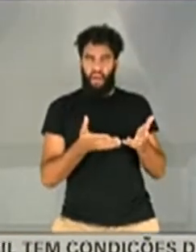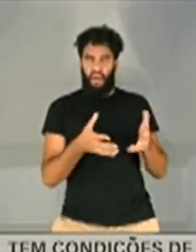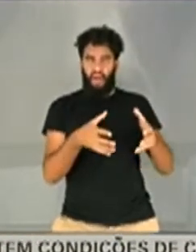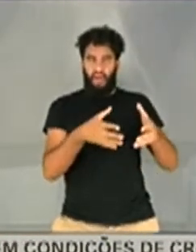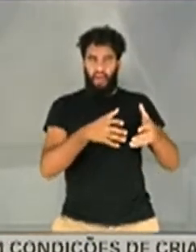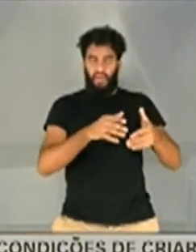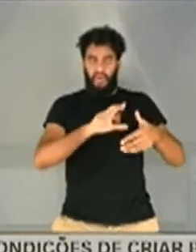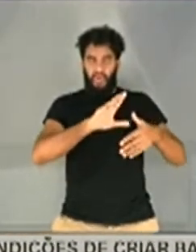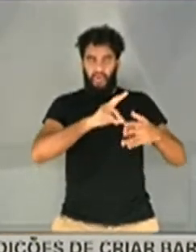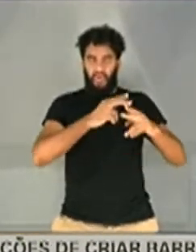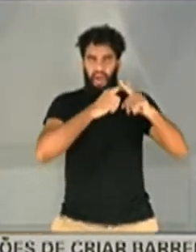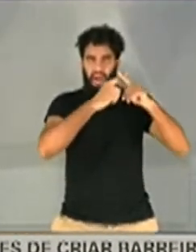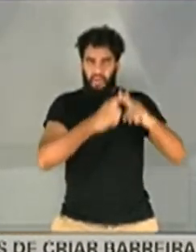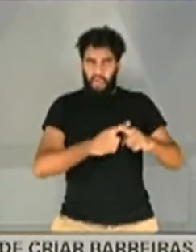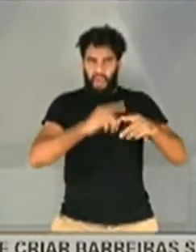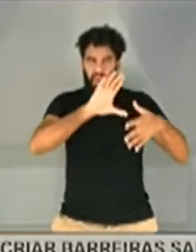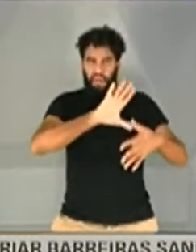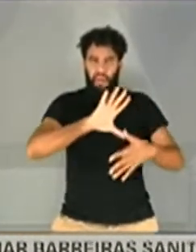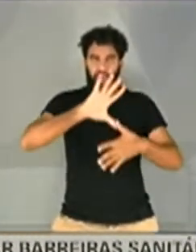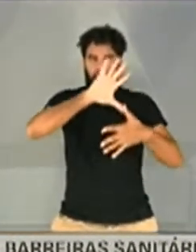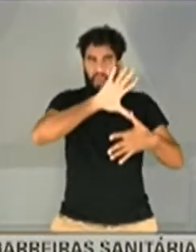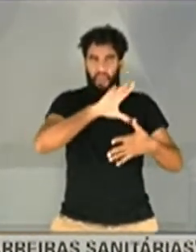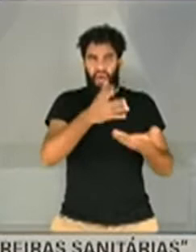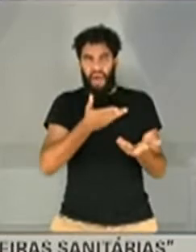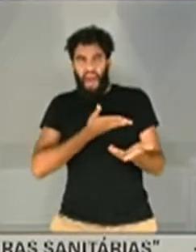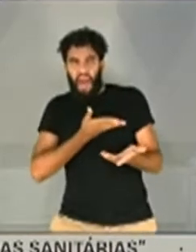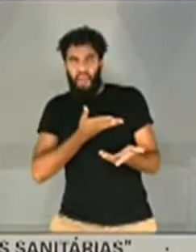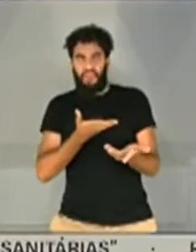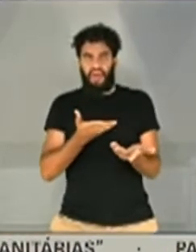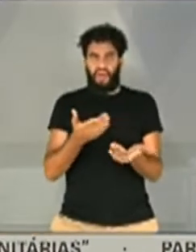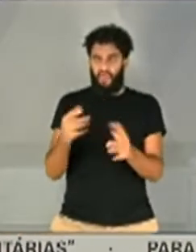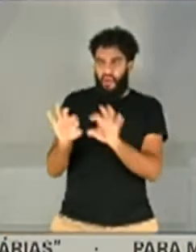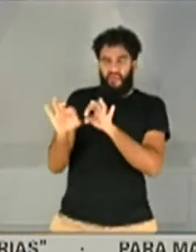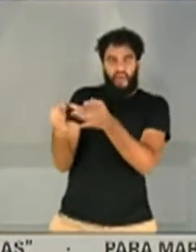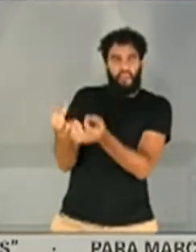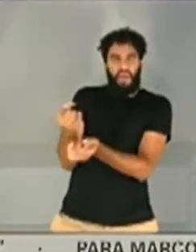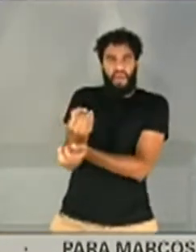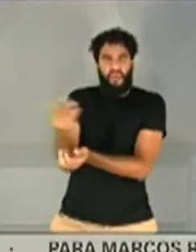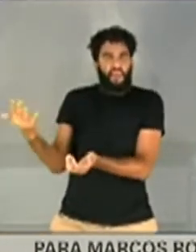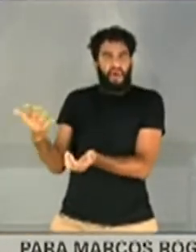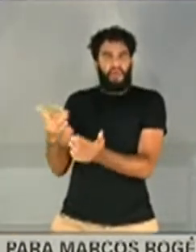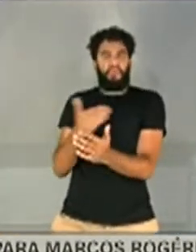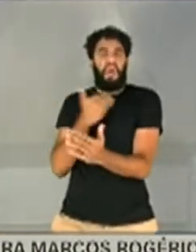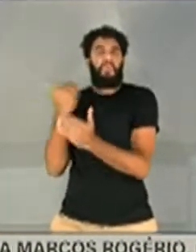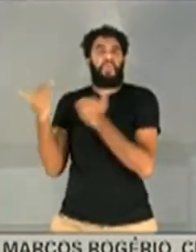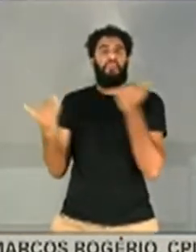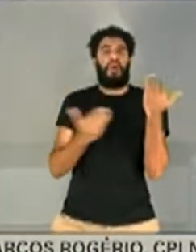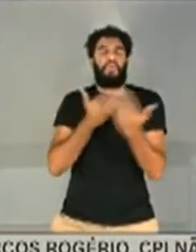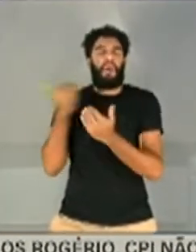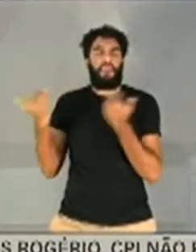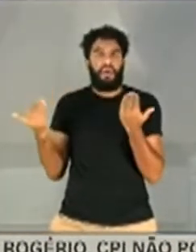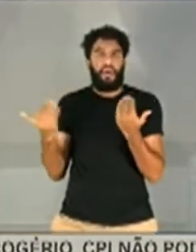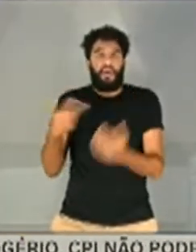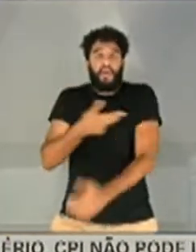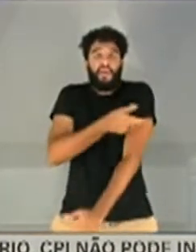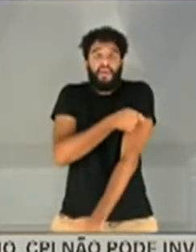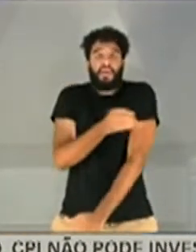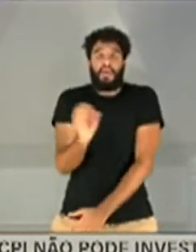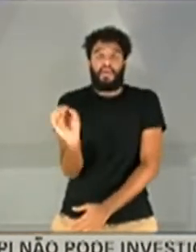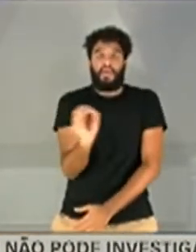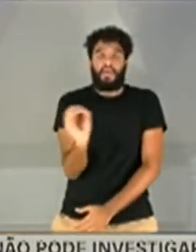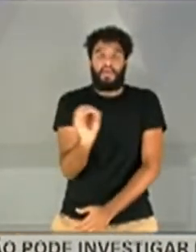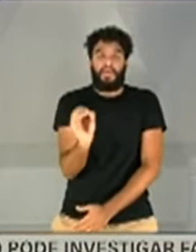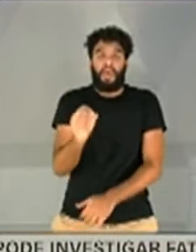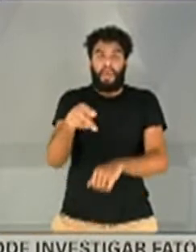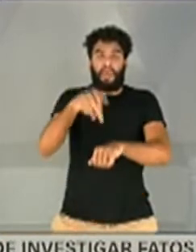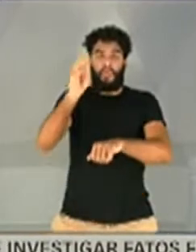enquanto seus amigos, seus parentes, seus conhecidos continuam a morrer e a vacina não chega no nosso